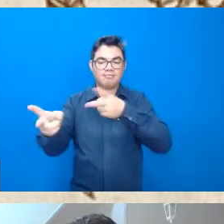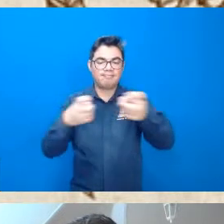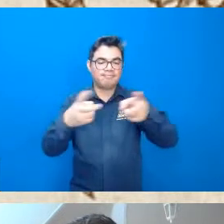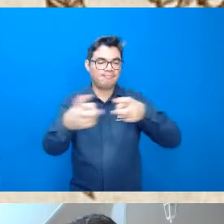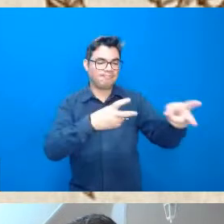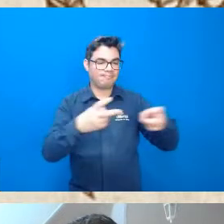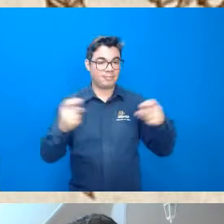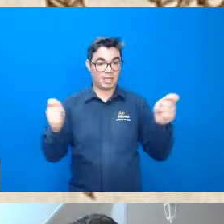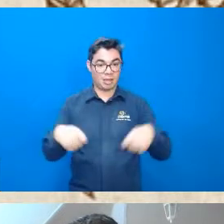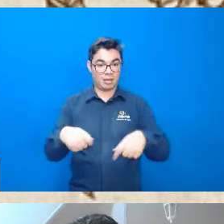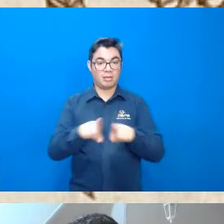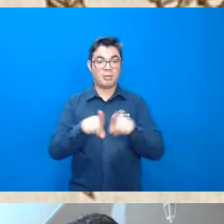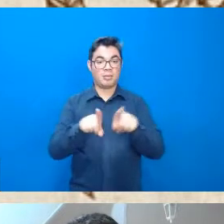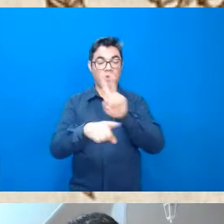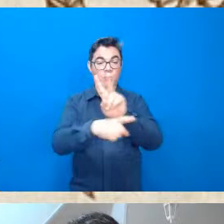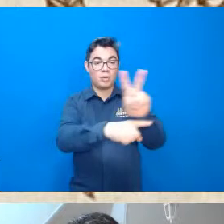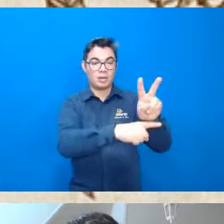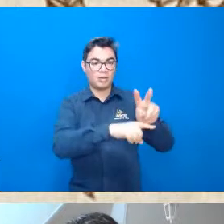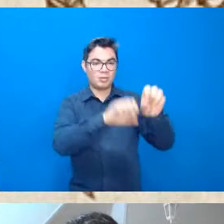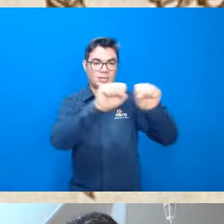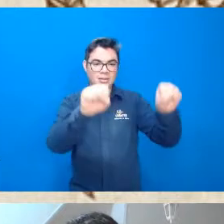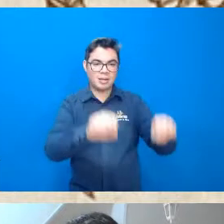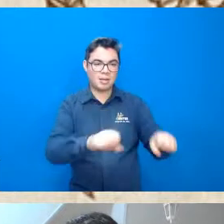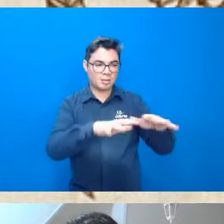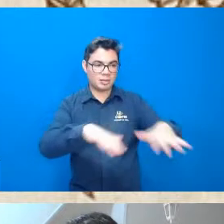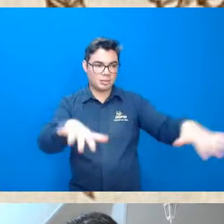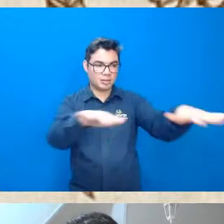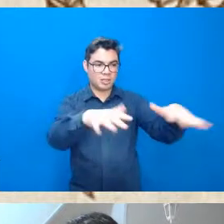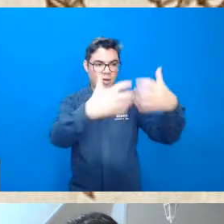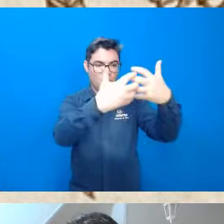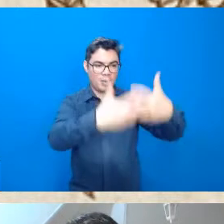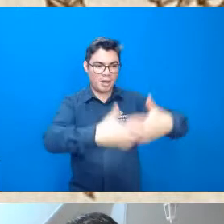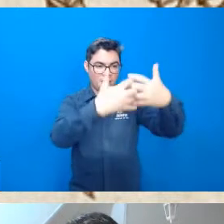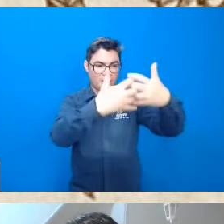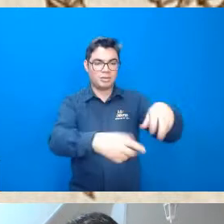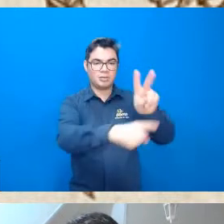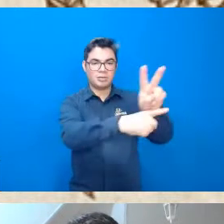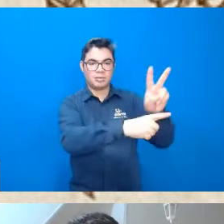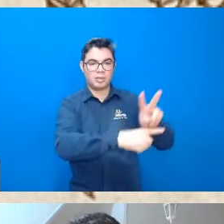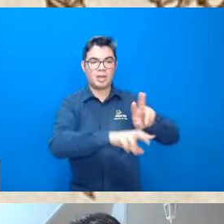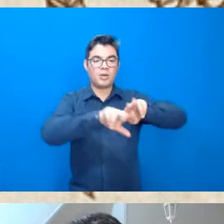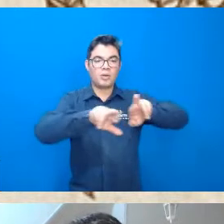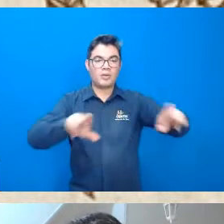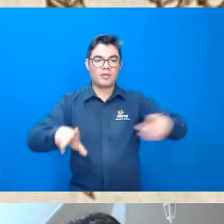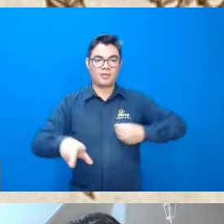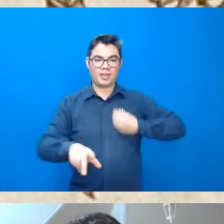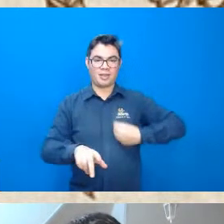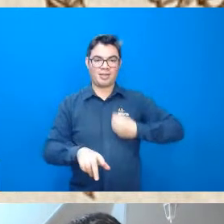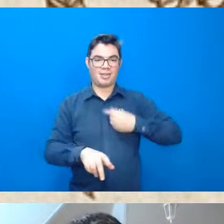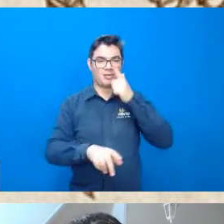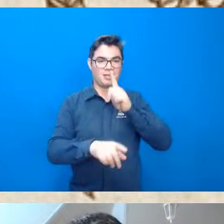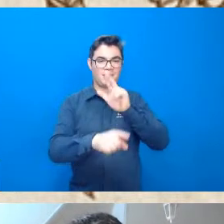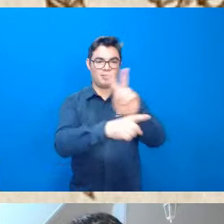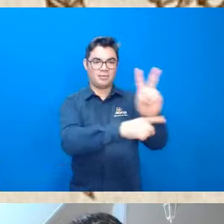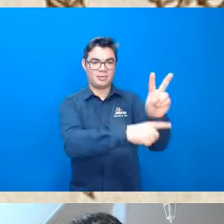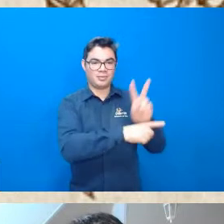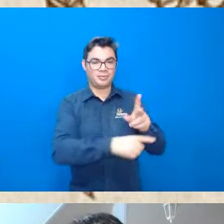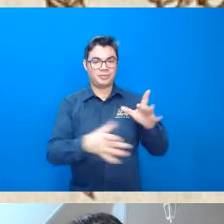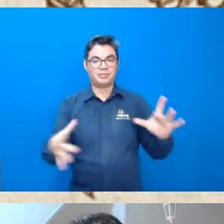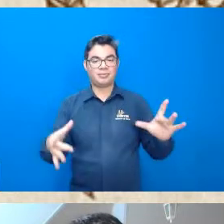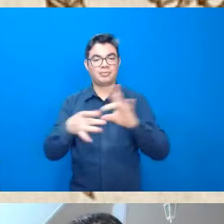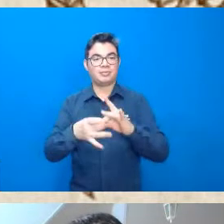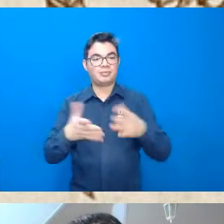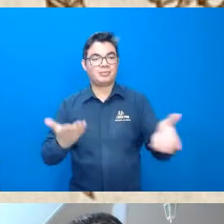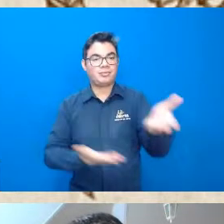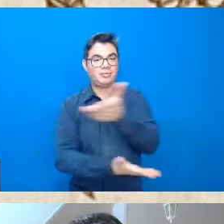e preservando sistemas mais desenvolvidos e complexos para manutenção da biodiversidade e aí seria uma forma de conciliar seria